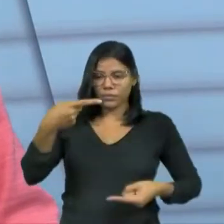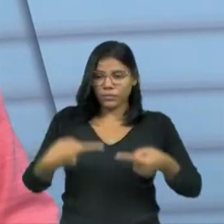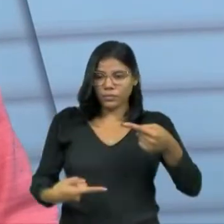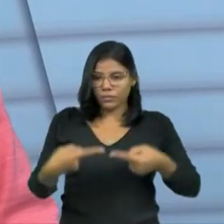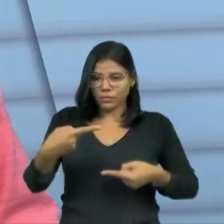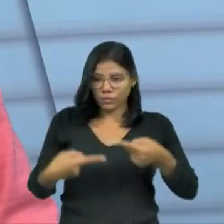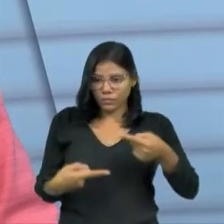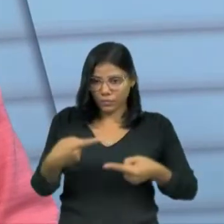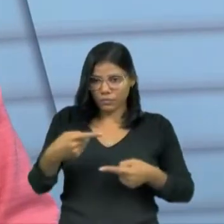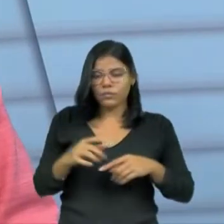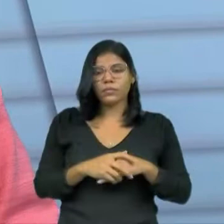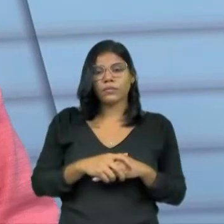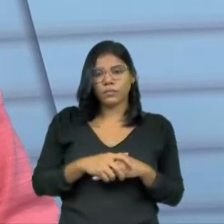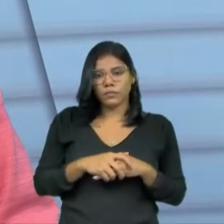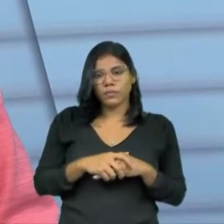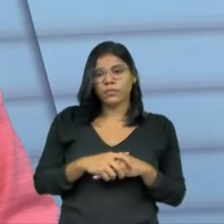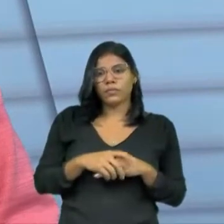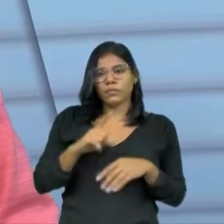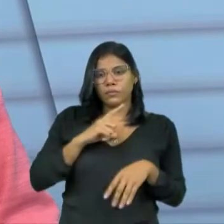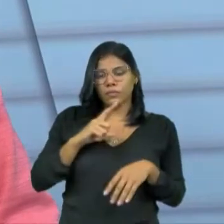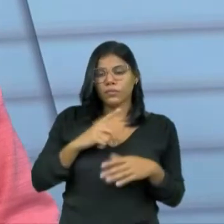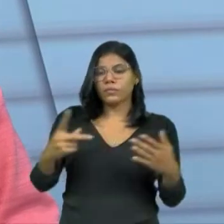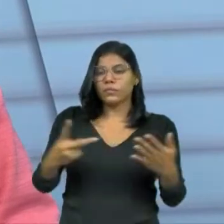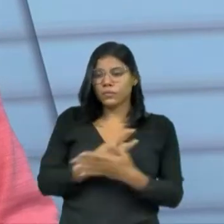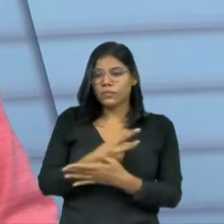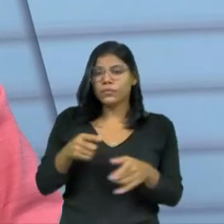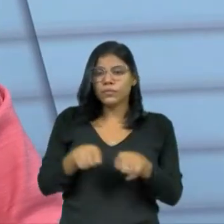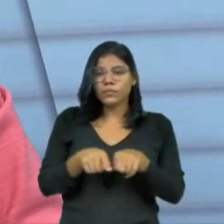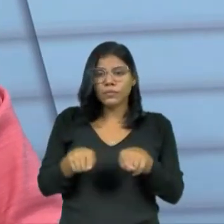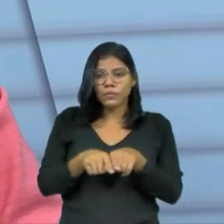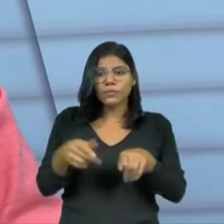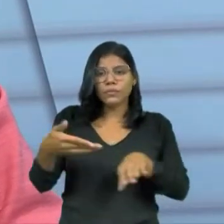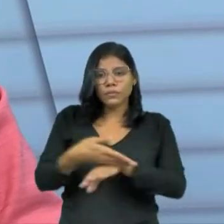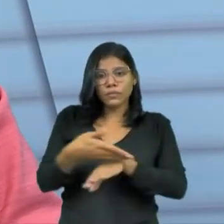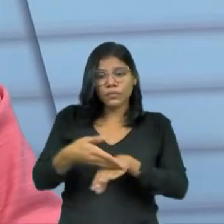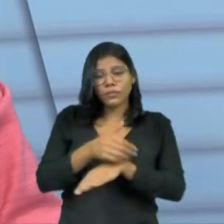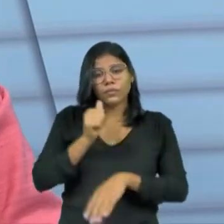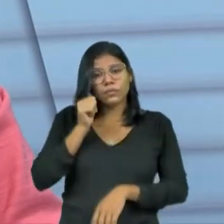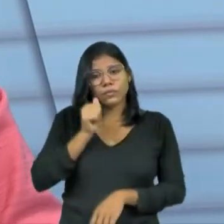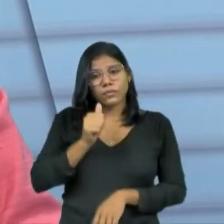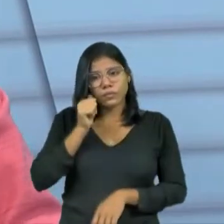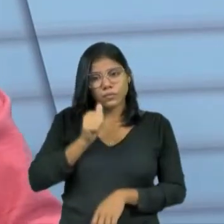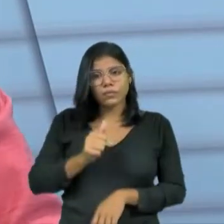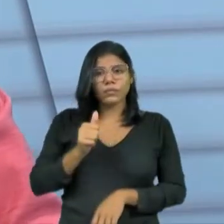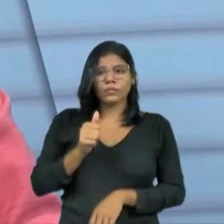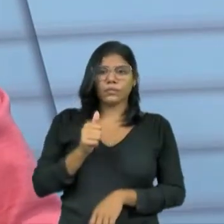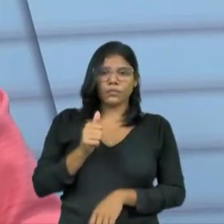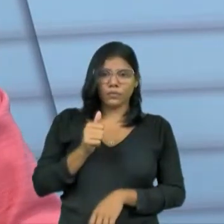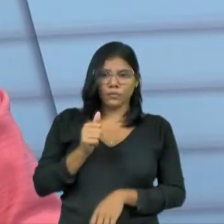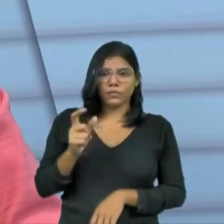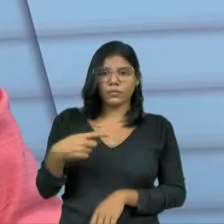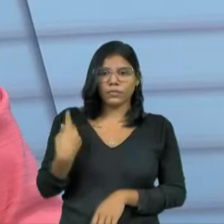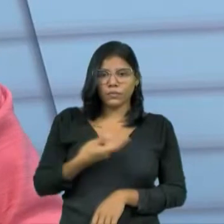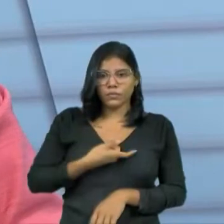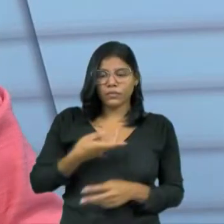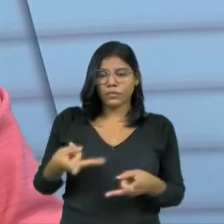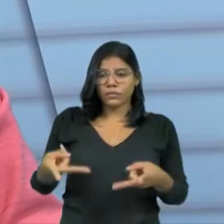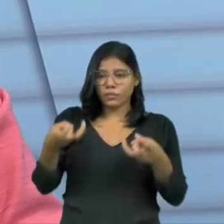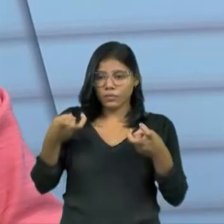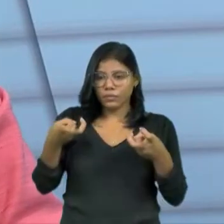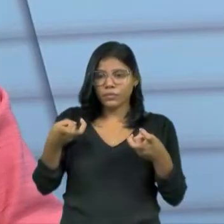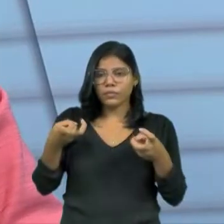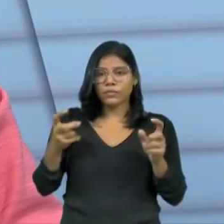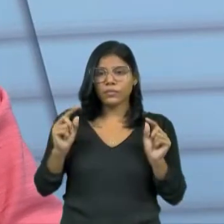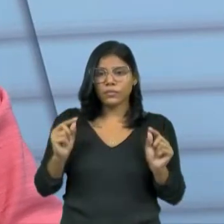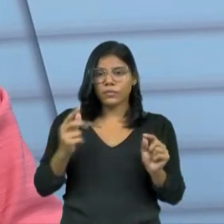que acontece bastante, como também da participação da mulher. No processo eleitoral a gente consegue ver que, se eu não me engano,